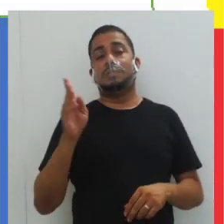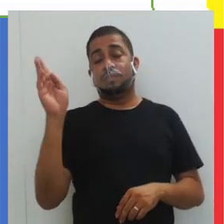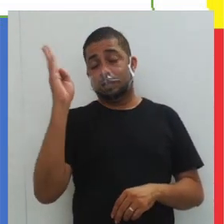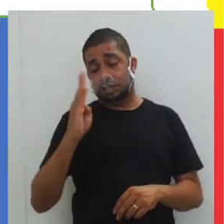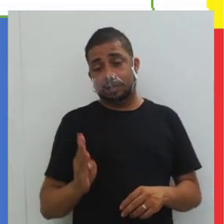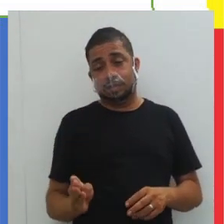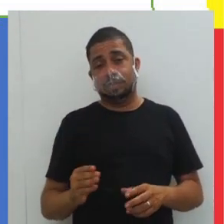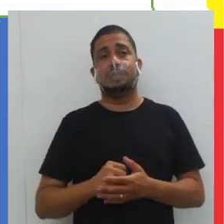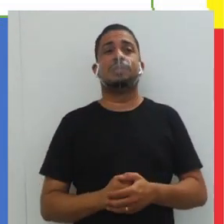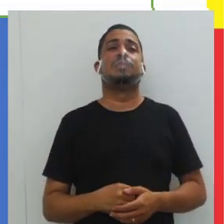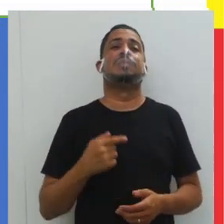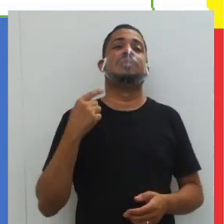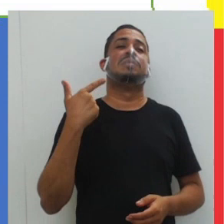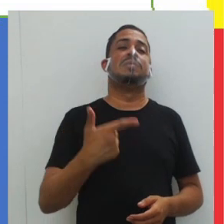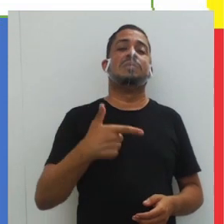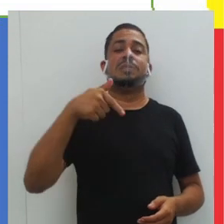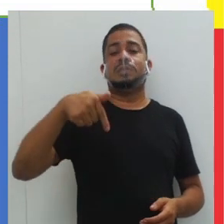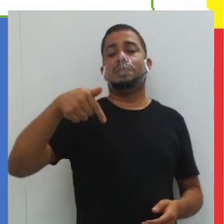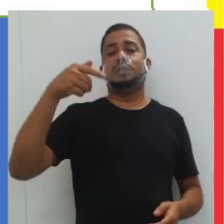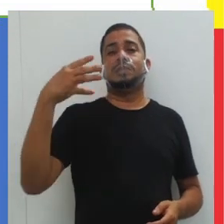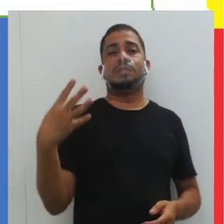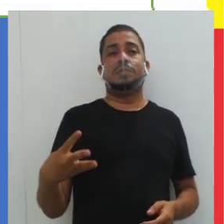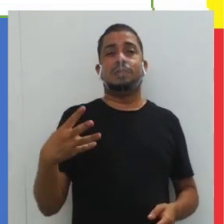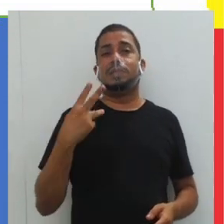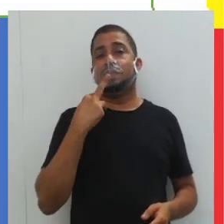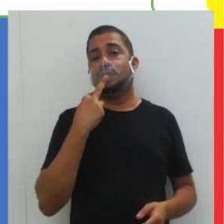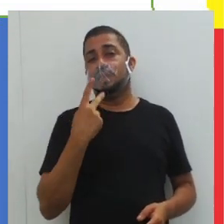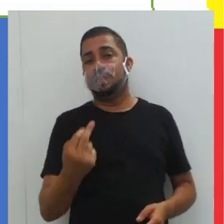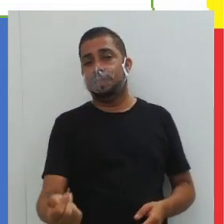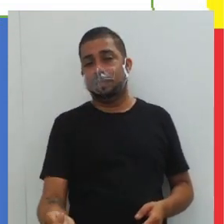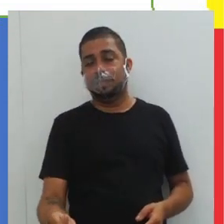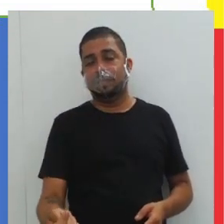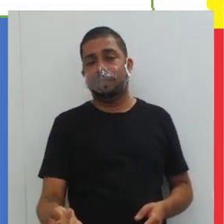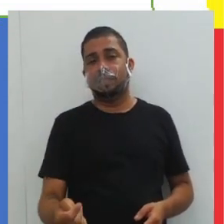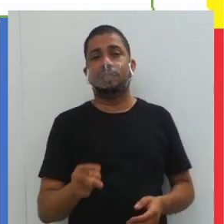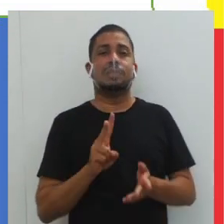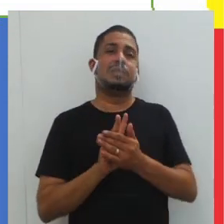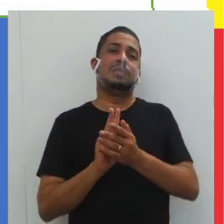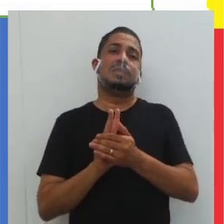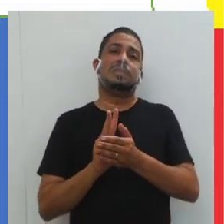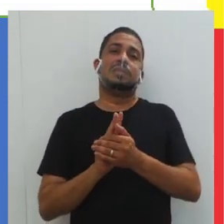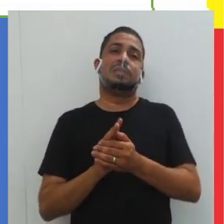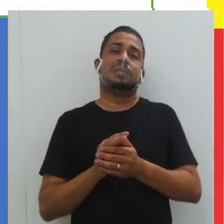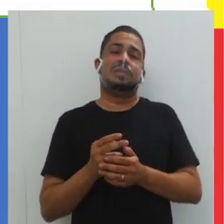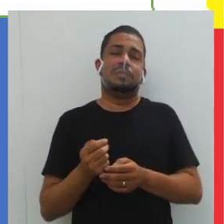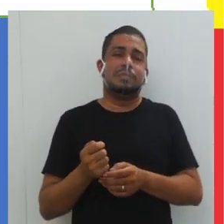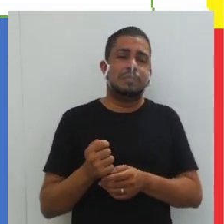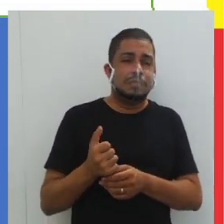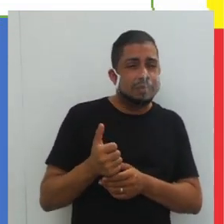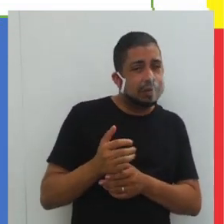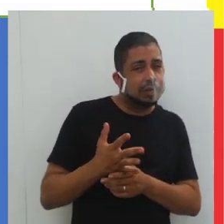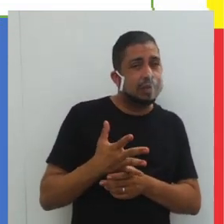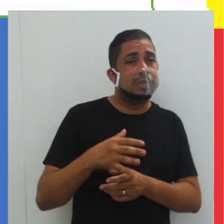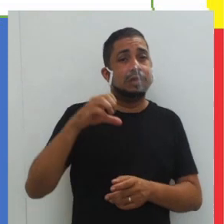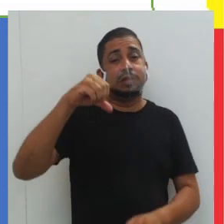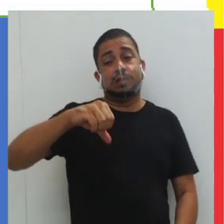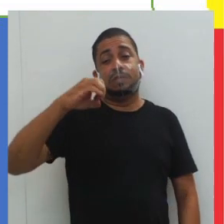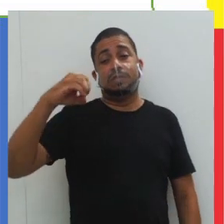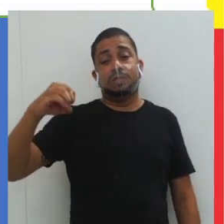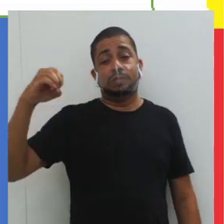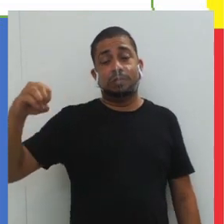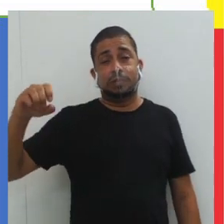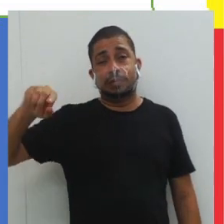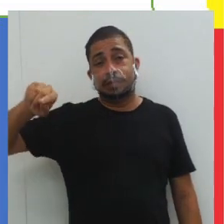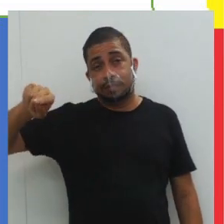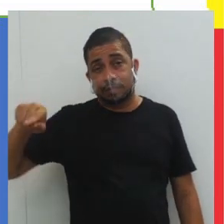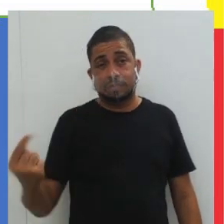São 274 línguas indígenas, cerca de 900 mil